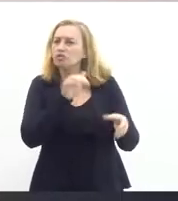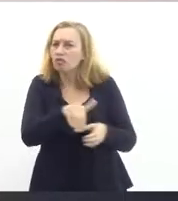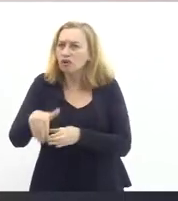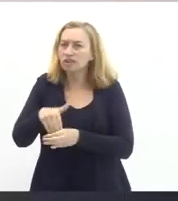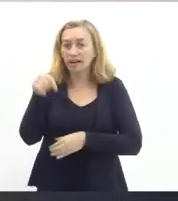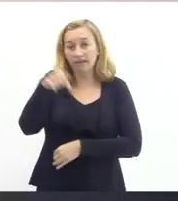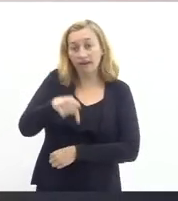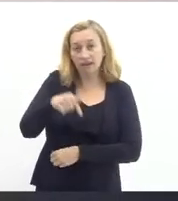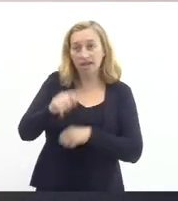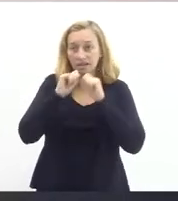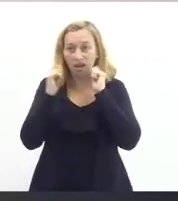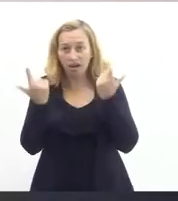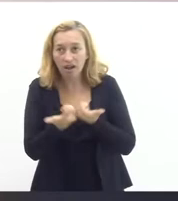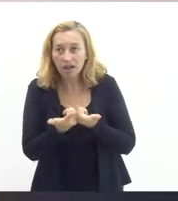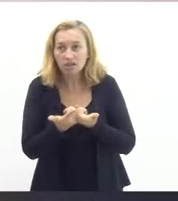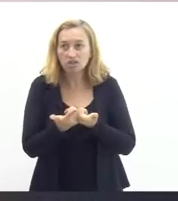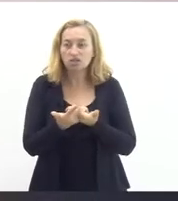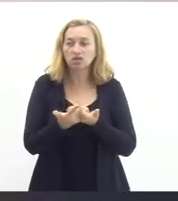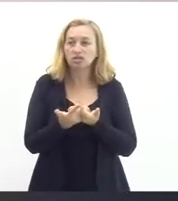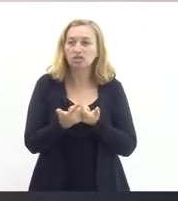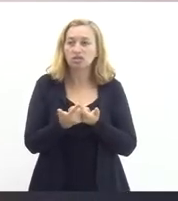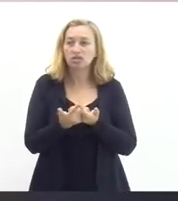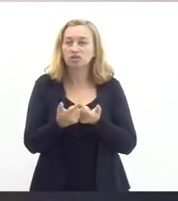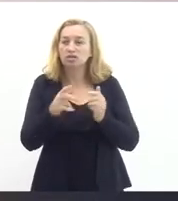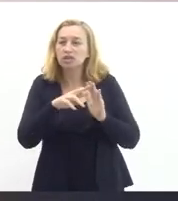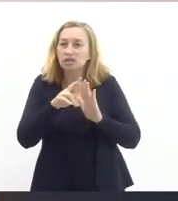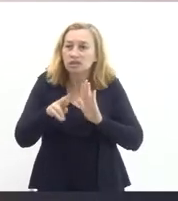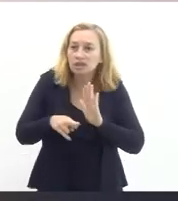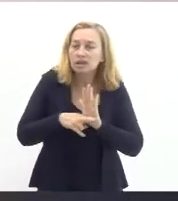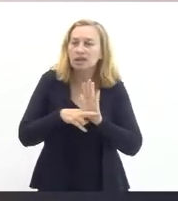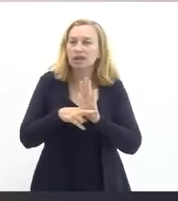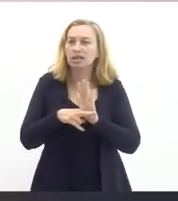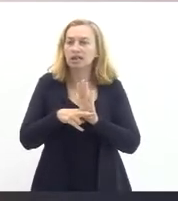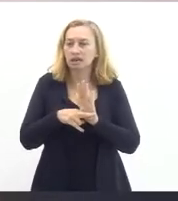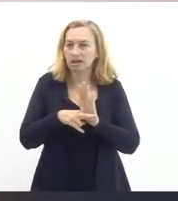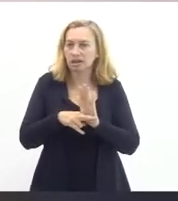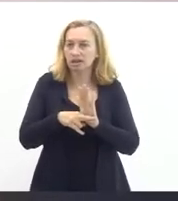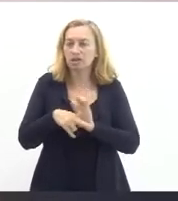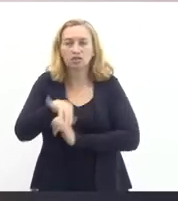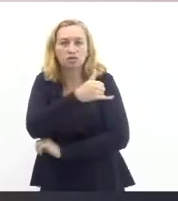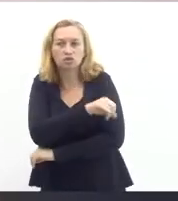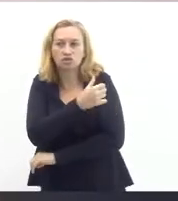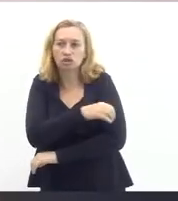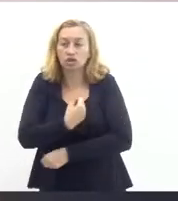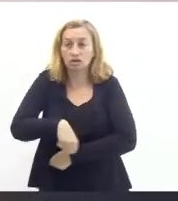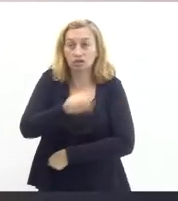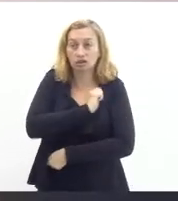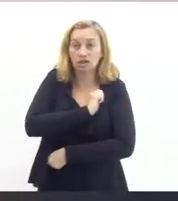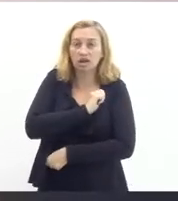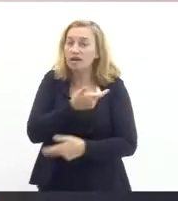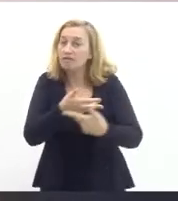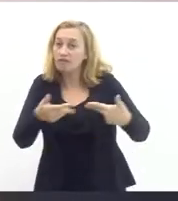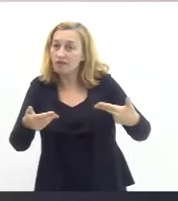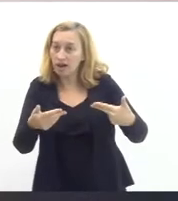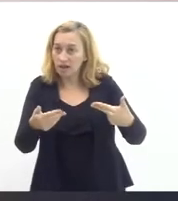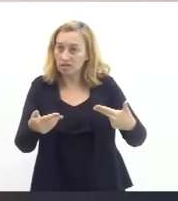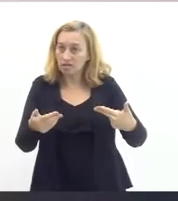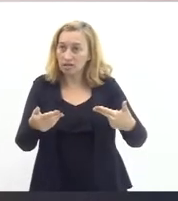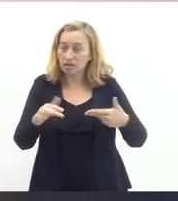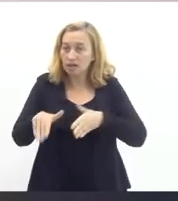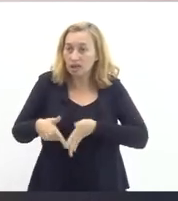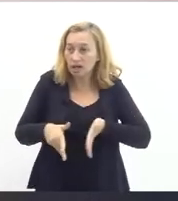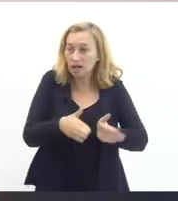aqui na Assembleia e que disciplina a entrada do Rio de Janeiro no regime de recuperação fiscal, há várias brechas e há